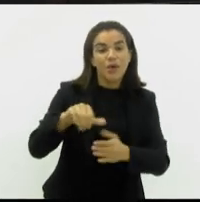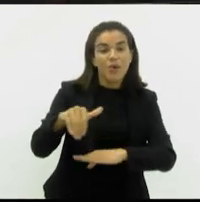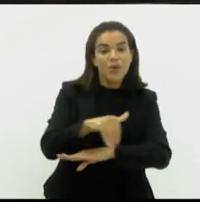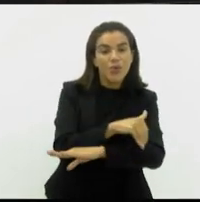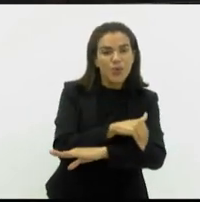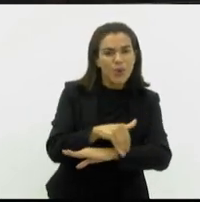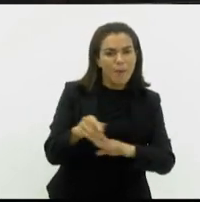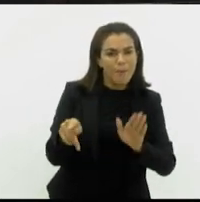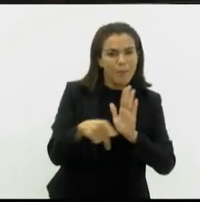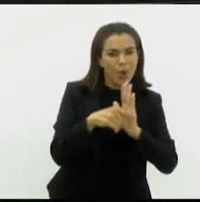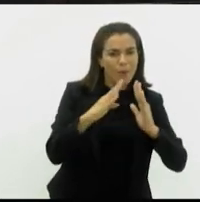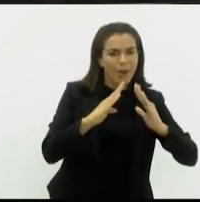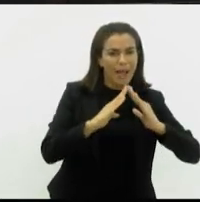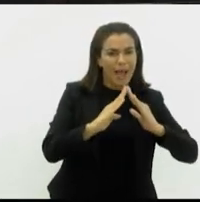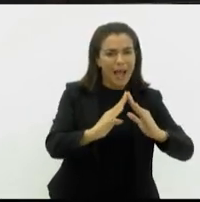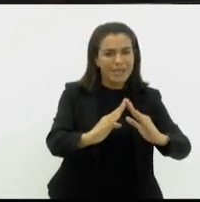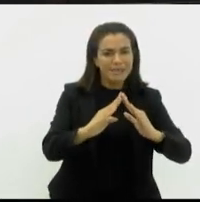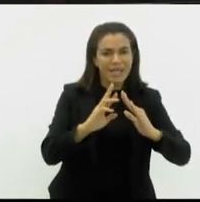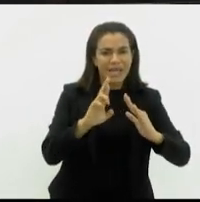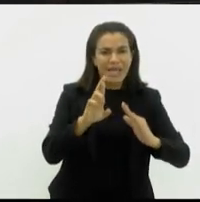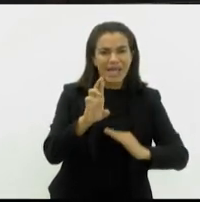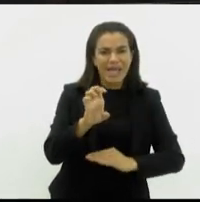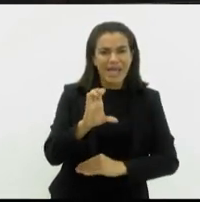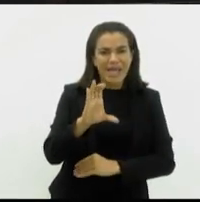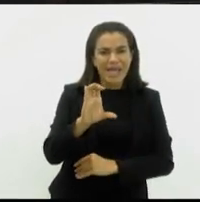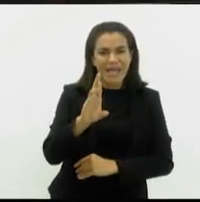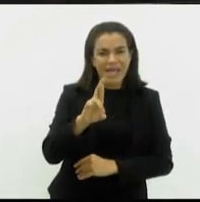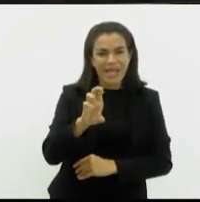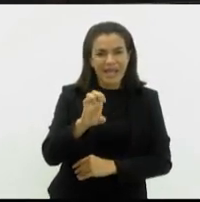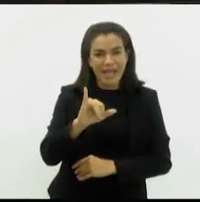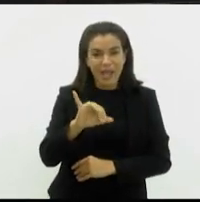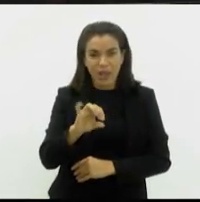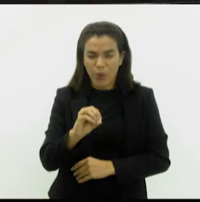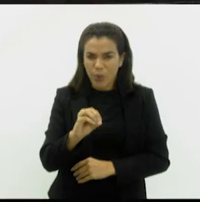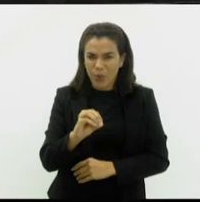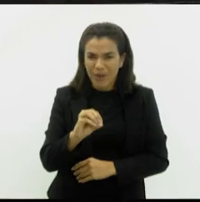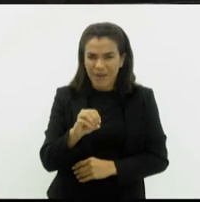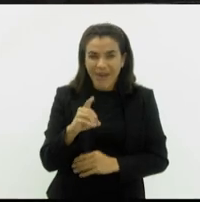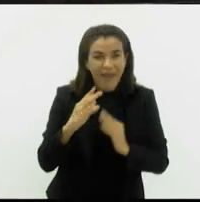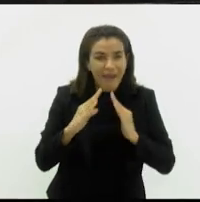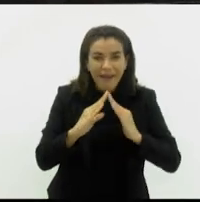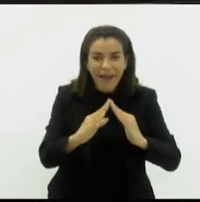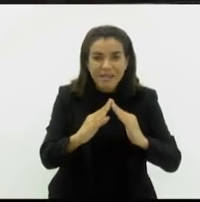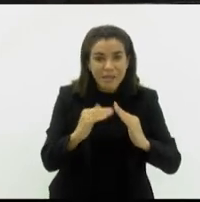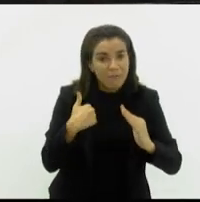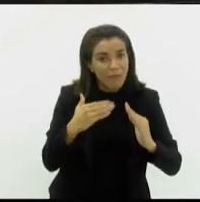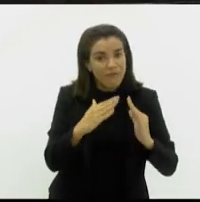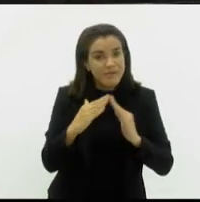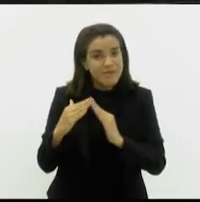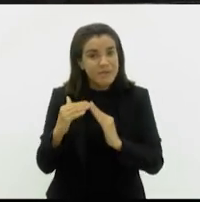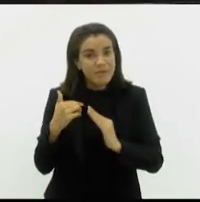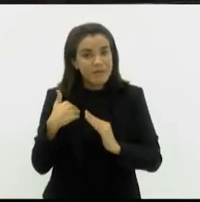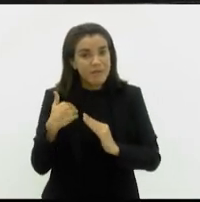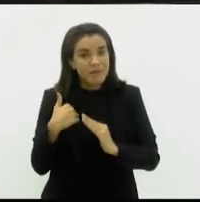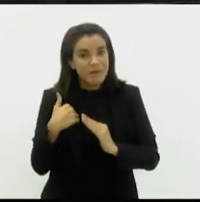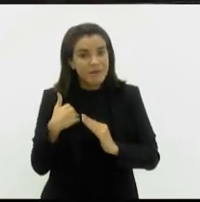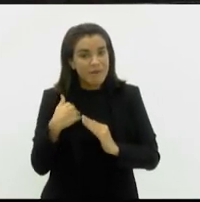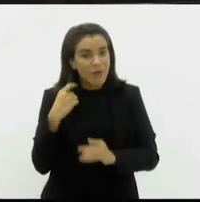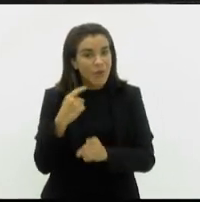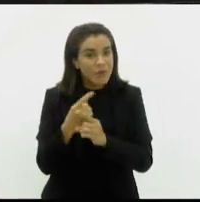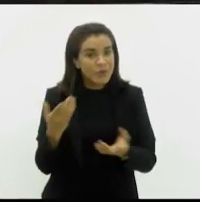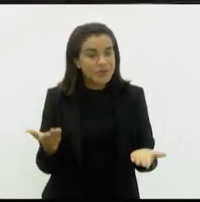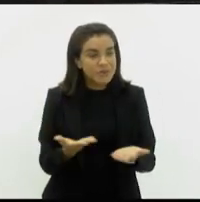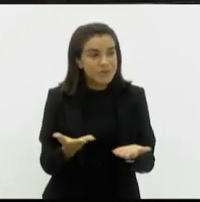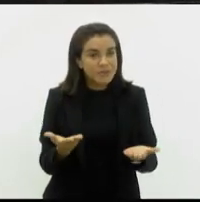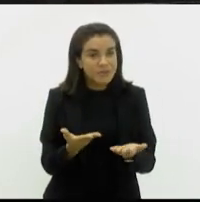residencial do recreio no condomínio residencial. Vocês não têm ideia, é meu vizinho. A gente foi descobrir agora